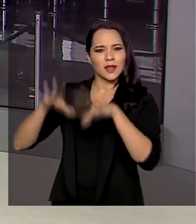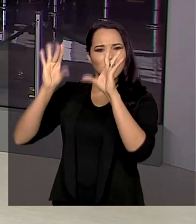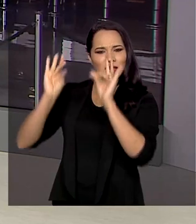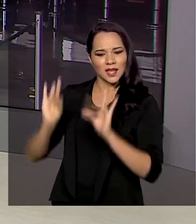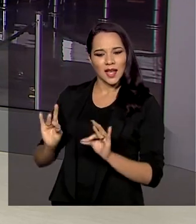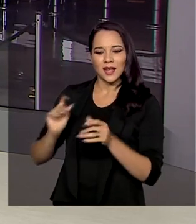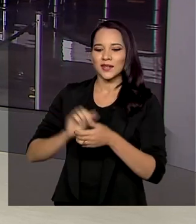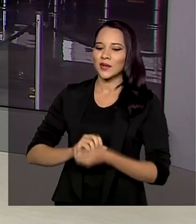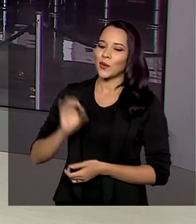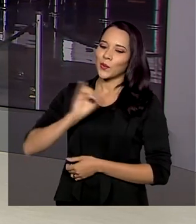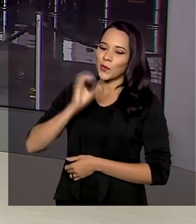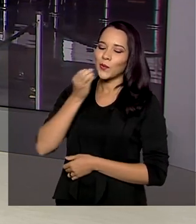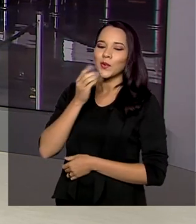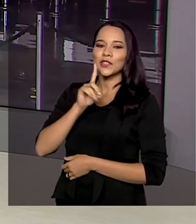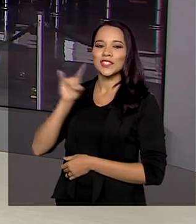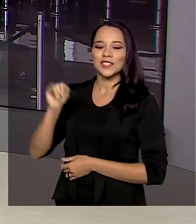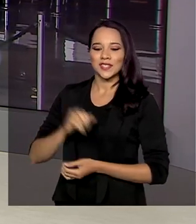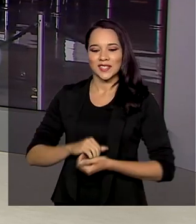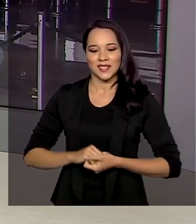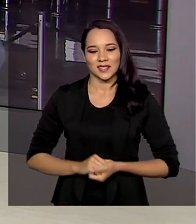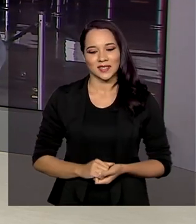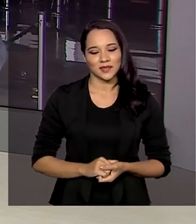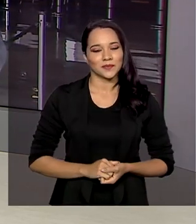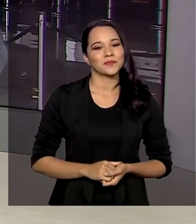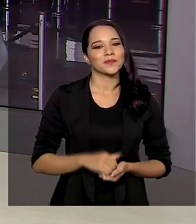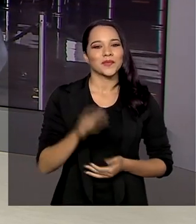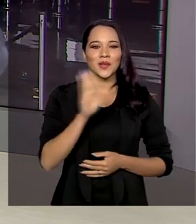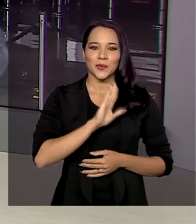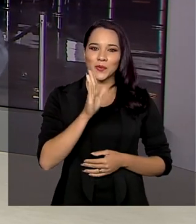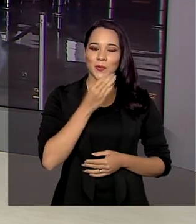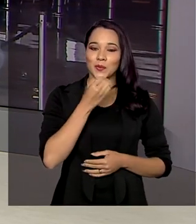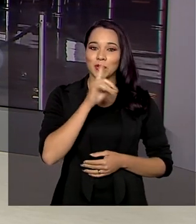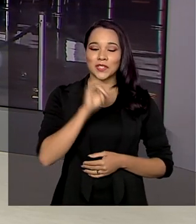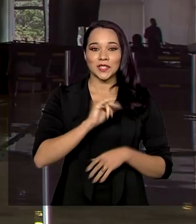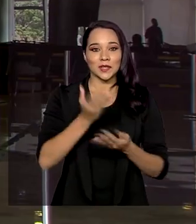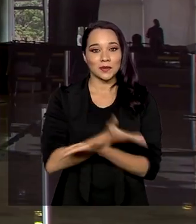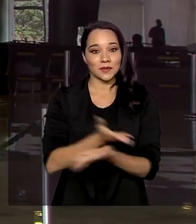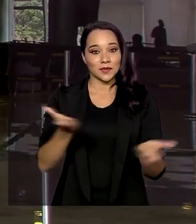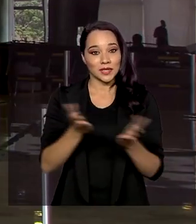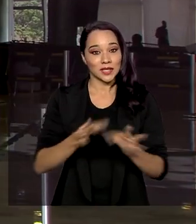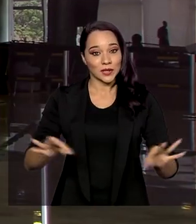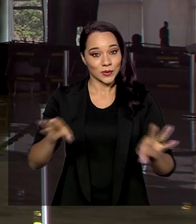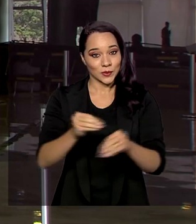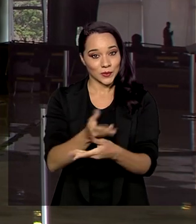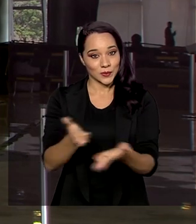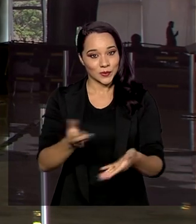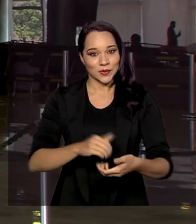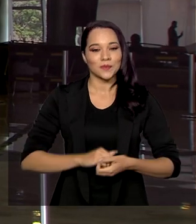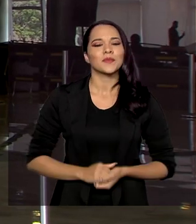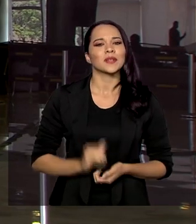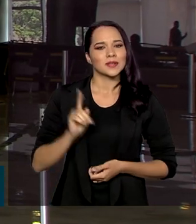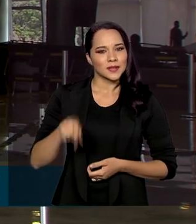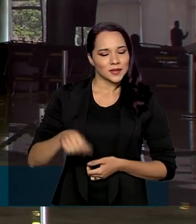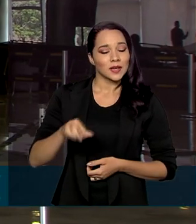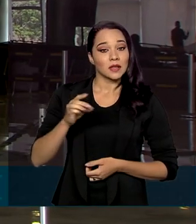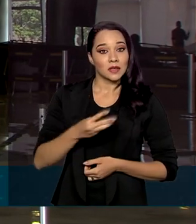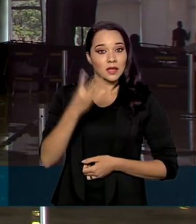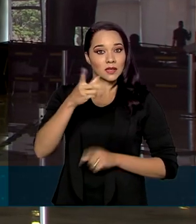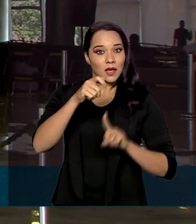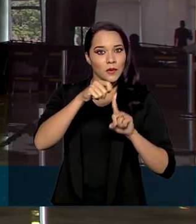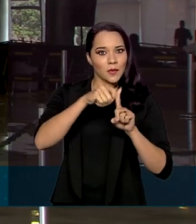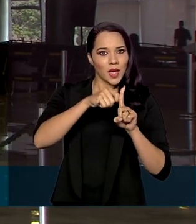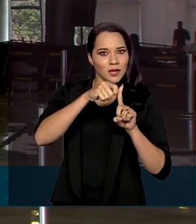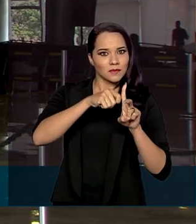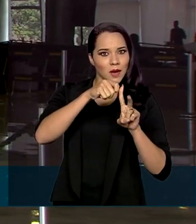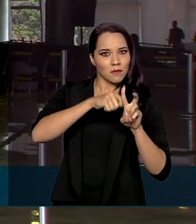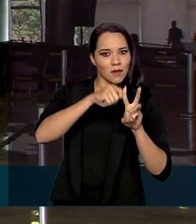gente. Oi, Glauco, bom dia! Oi, Lilian, bom dia pra você, bom dia a todos, é isso mesmo. E esse é o terceiro mês seguido de